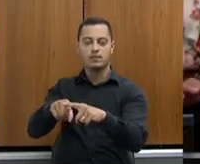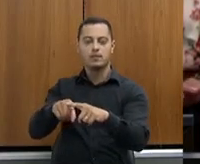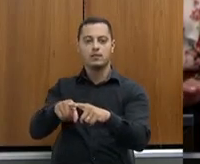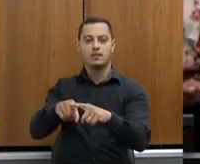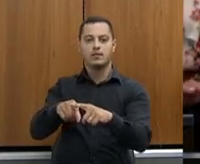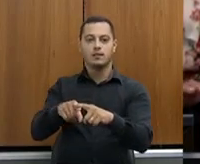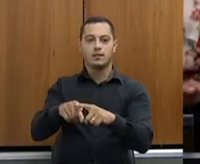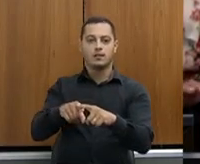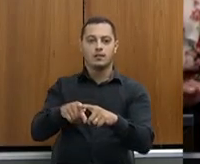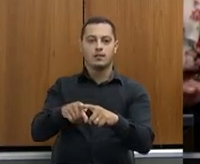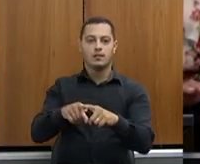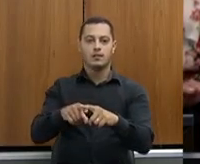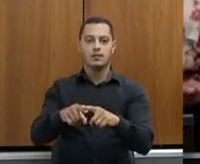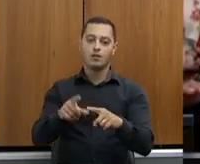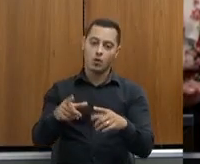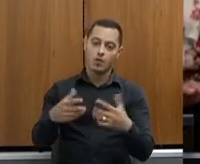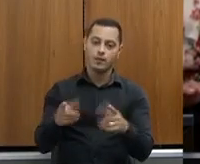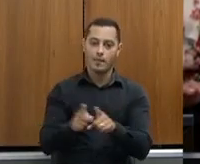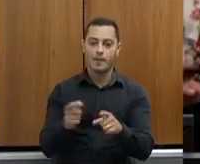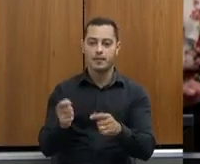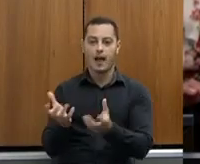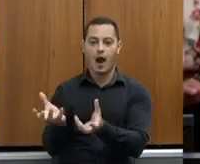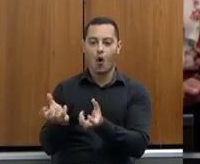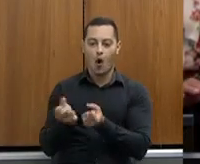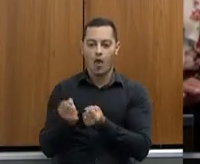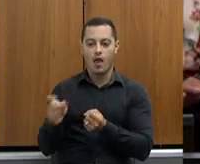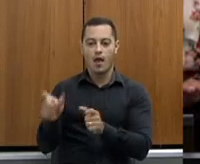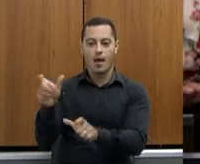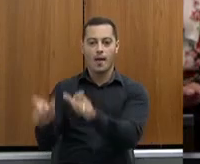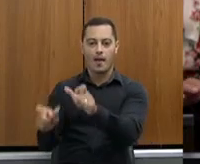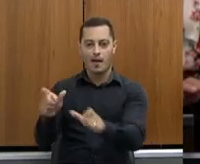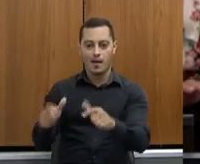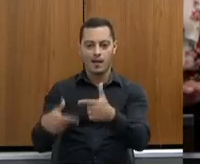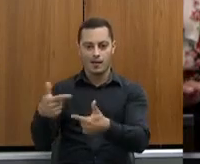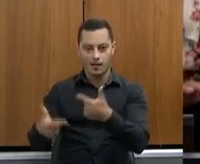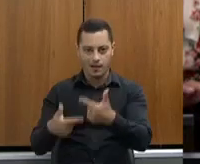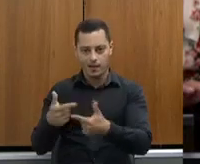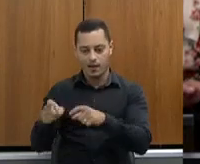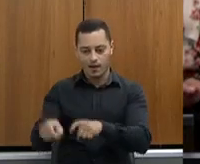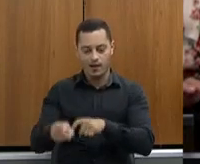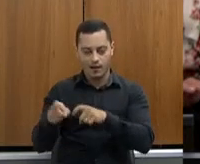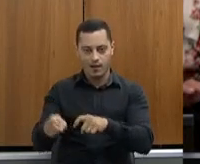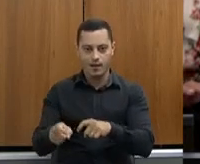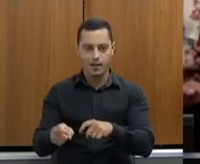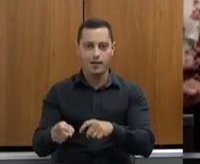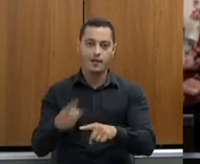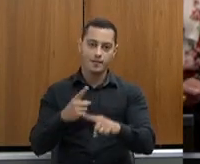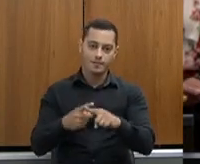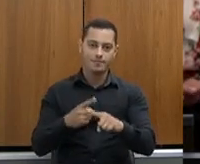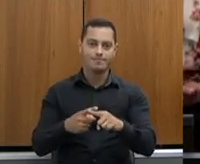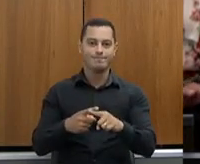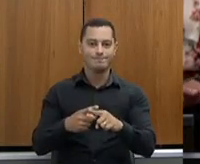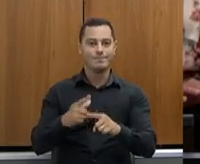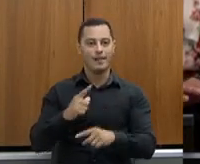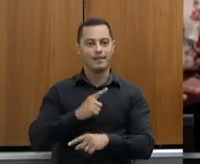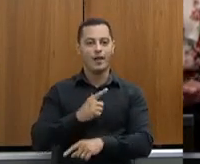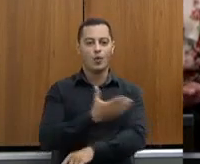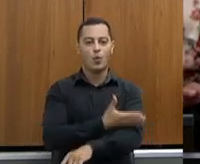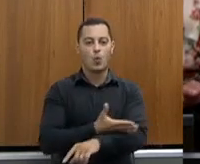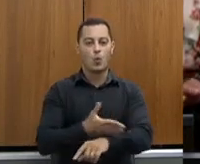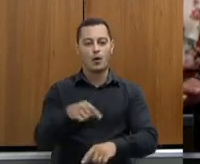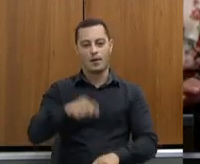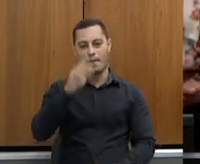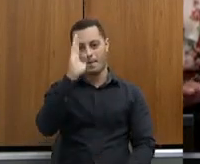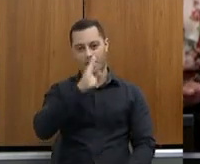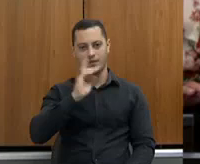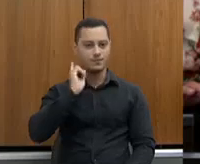até nessa hora, acolher o produtor, porque nós temos que ouvir, porque esse tipo de coisa está se tornando rotina, hoje, no Brasil,